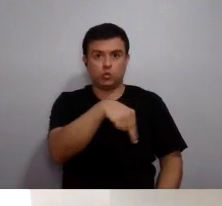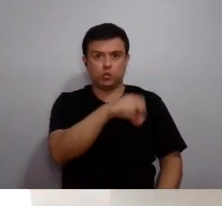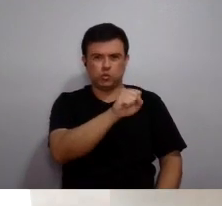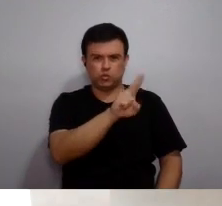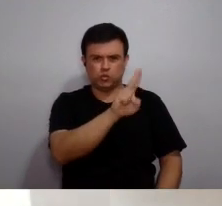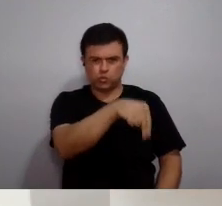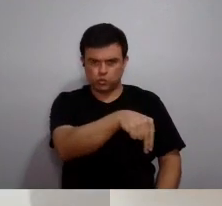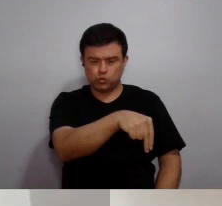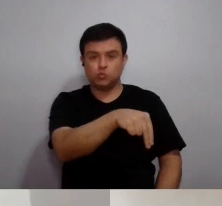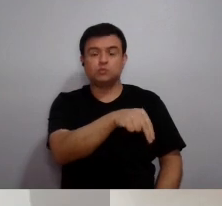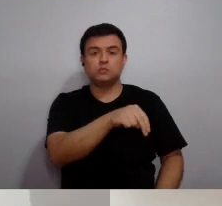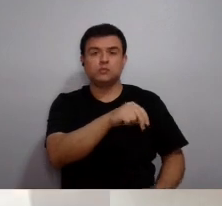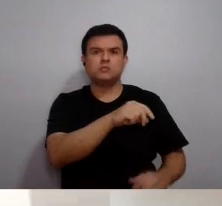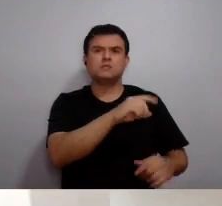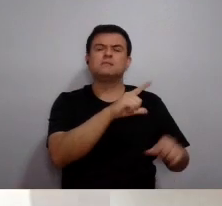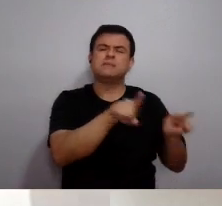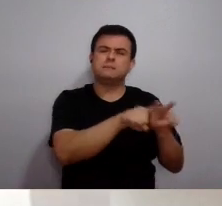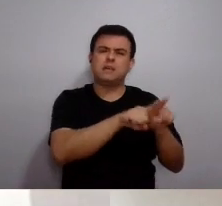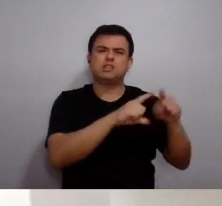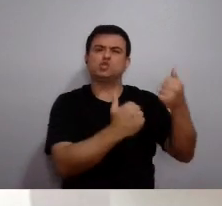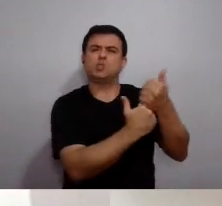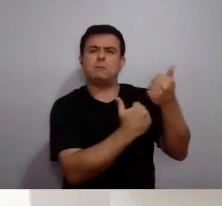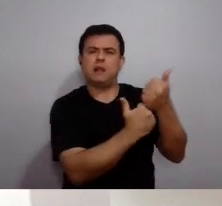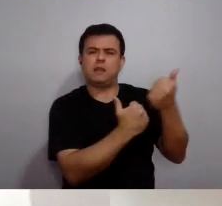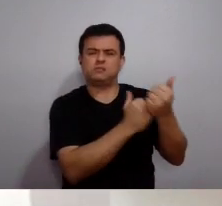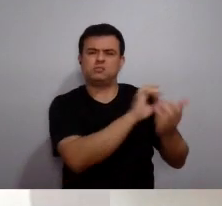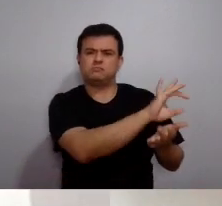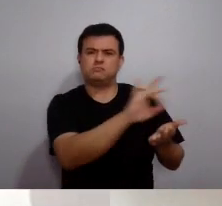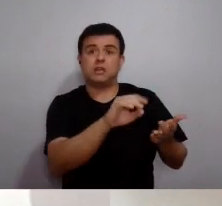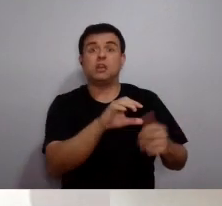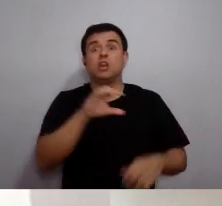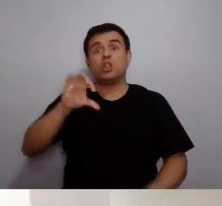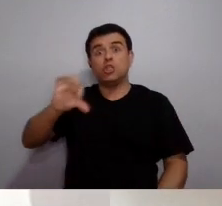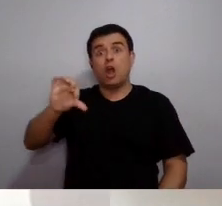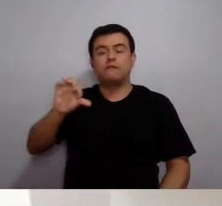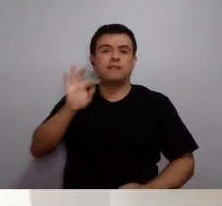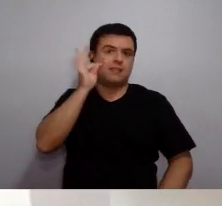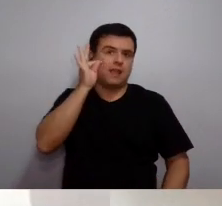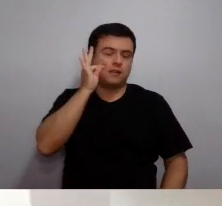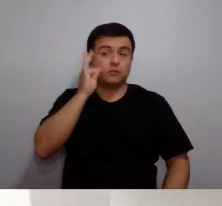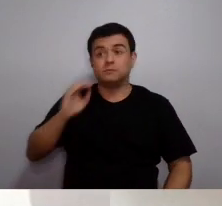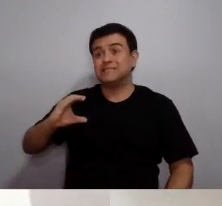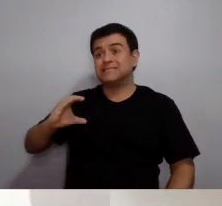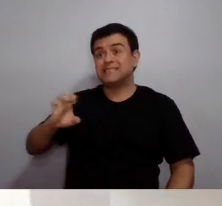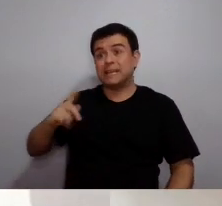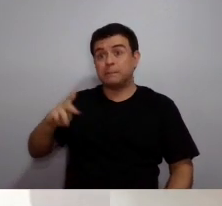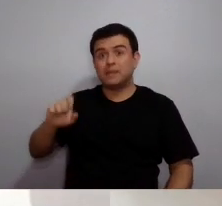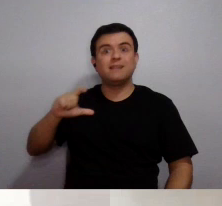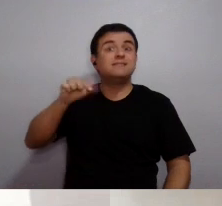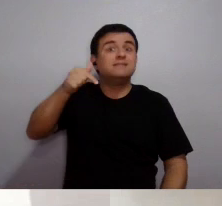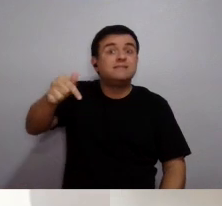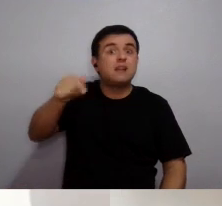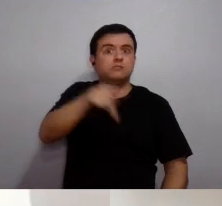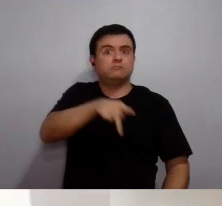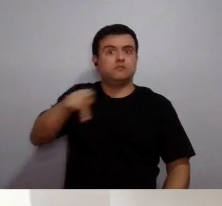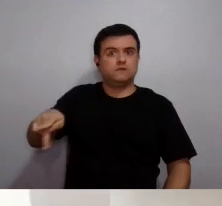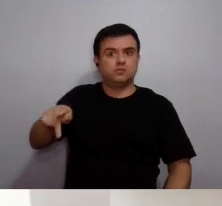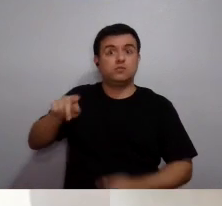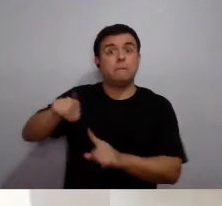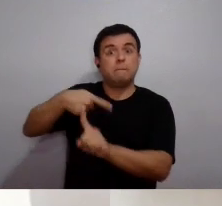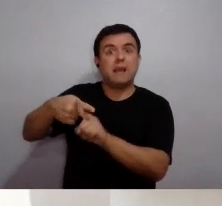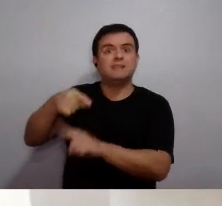consumo e os seus suplentes e nove técnicos para o consumo. E para o CEP são